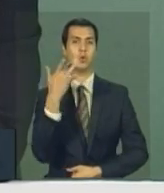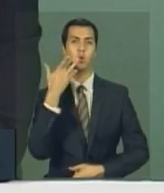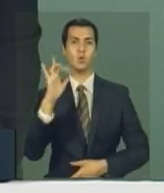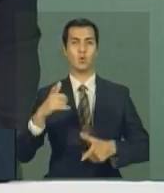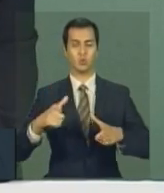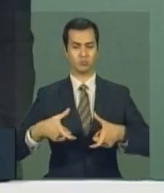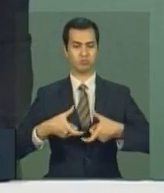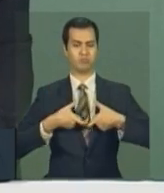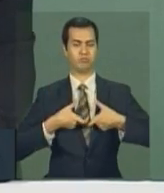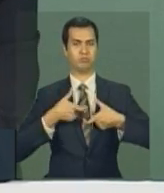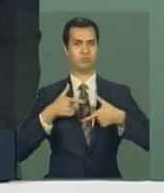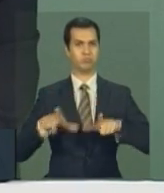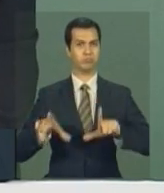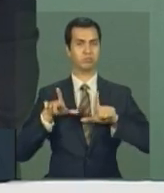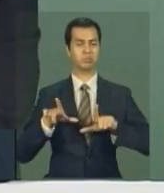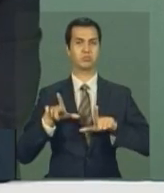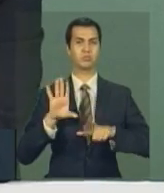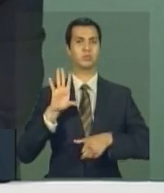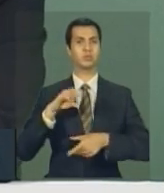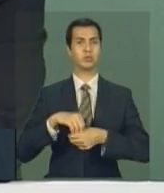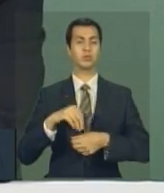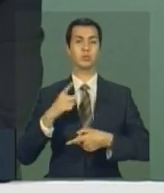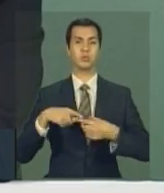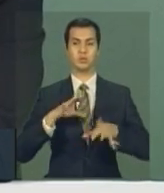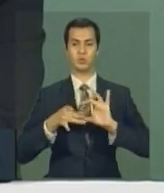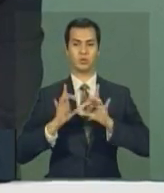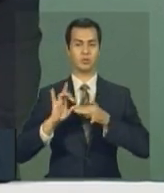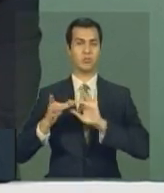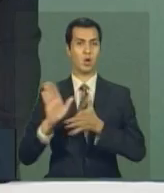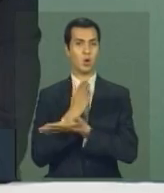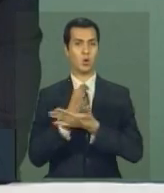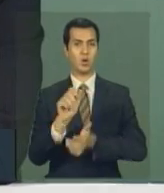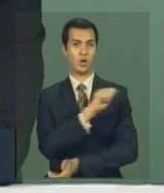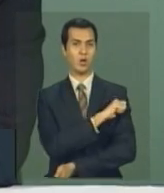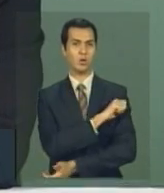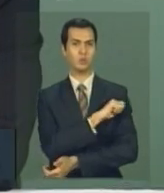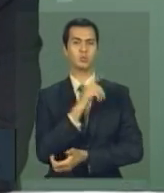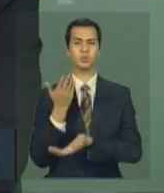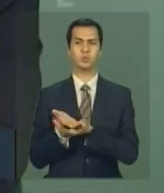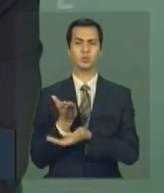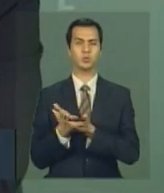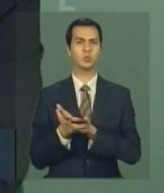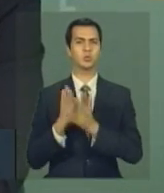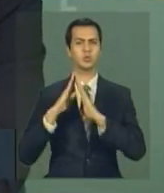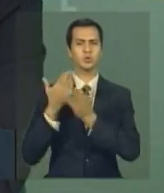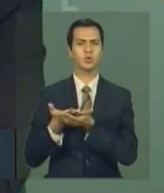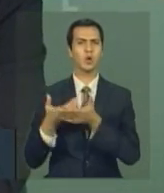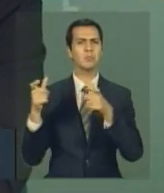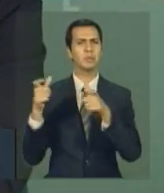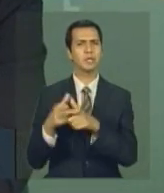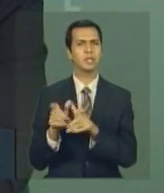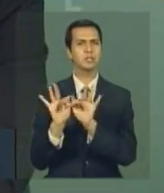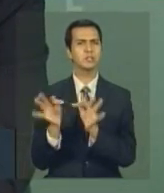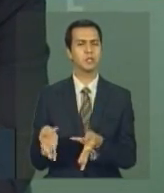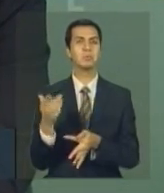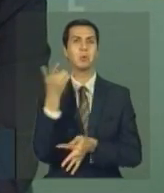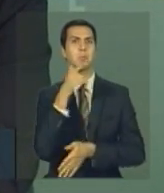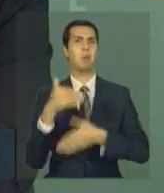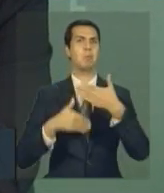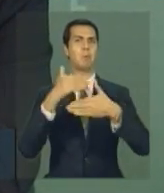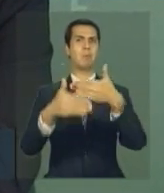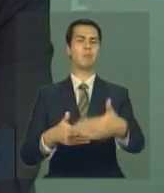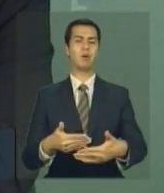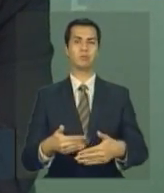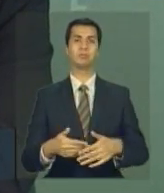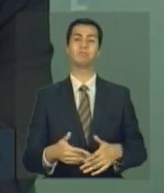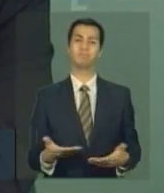descobre às vezes na Olimpíada, vem de pequenas escolas no interior que você nunca ouviu falar e consegue enxergar. Então, é um critério republicano.